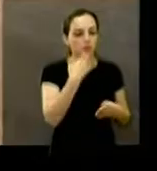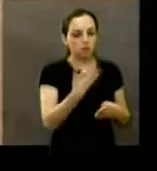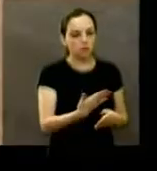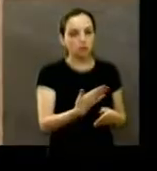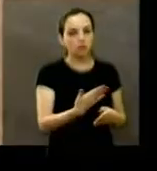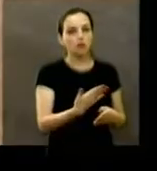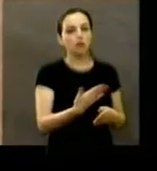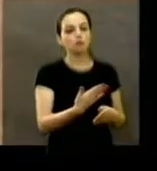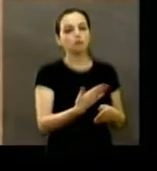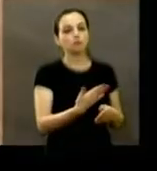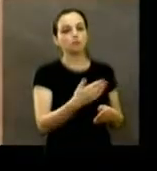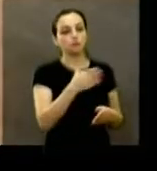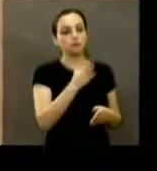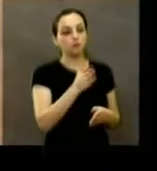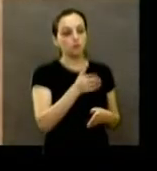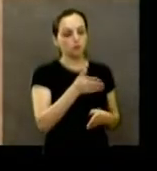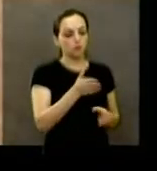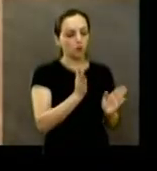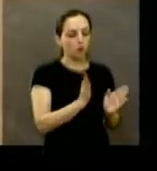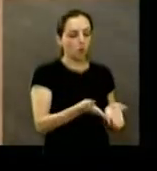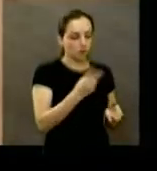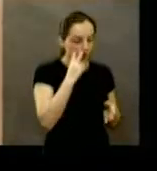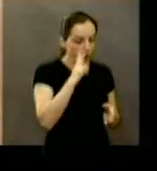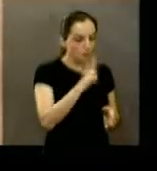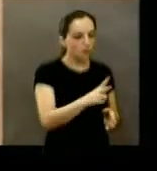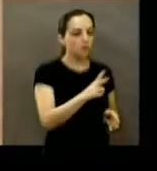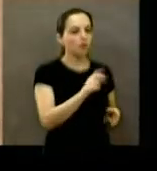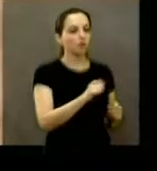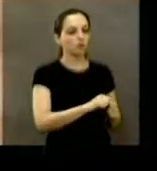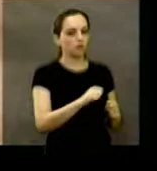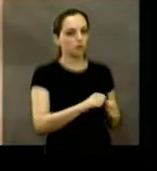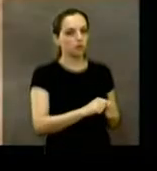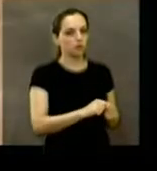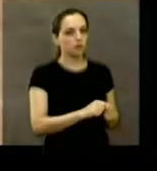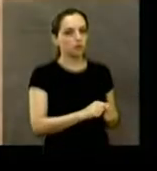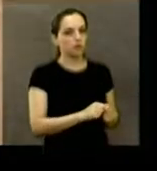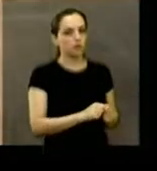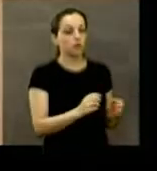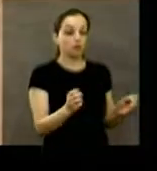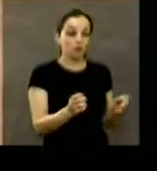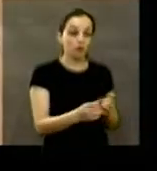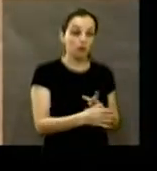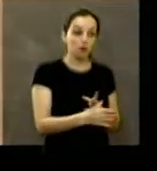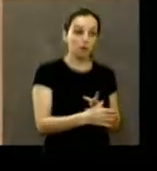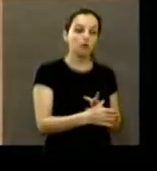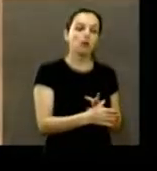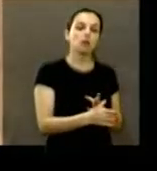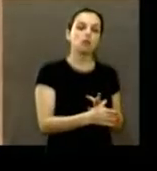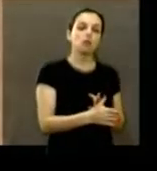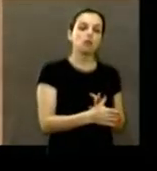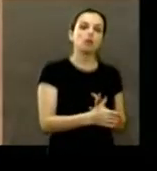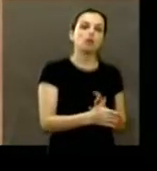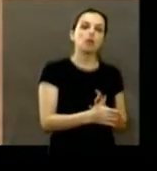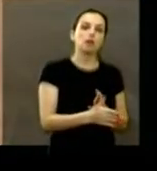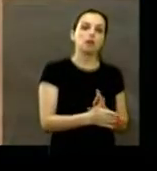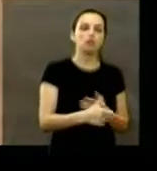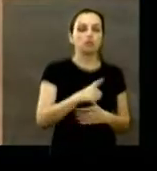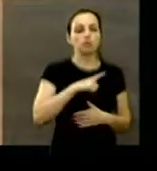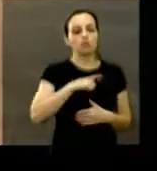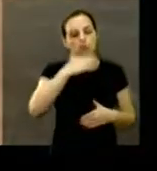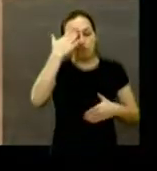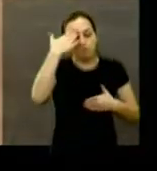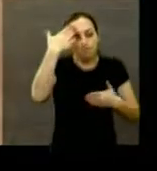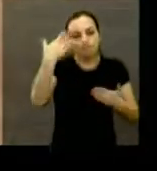e hoje viemos aqui para ver o serviço que já está quase pronto e agora nós temos que agradecer porque quando a gente